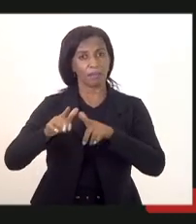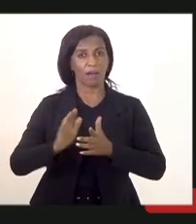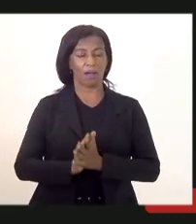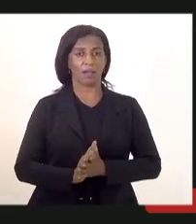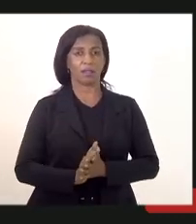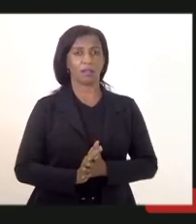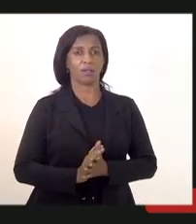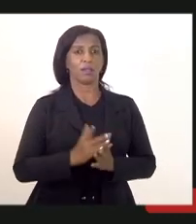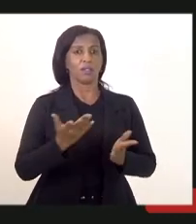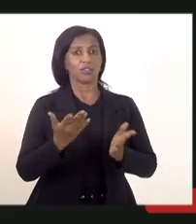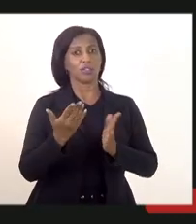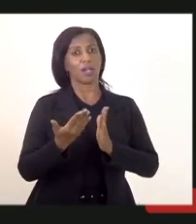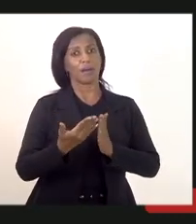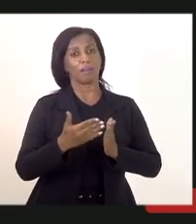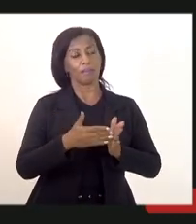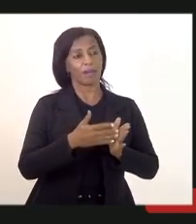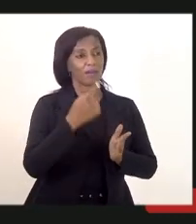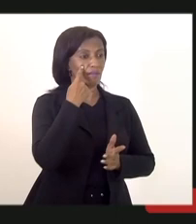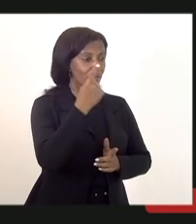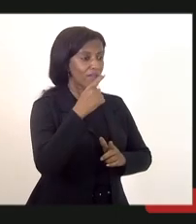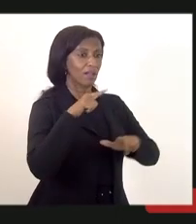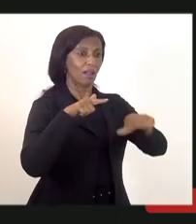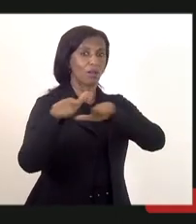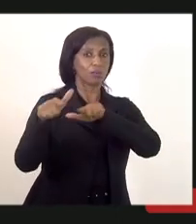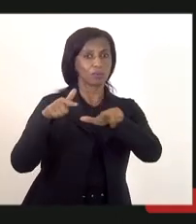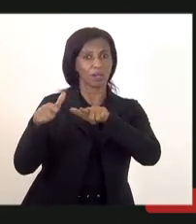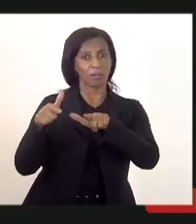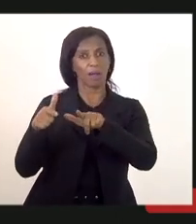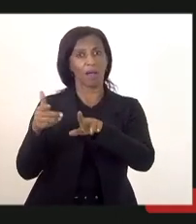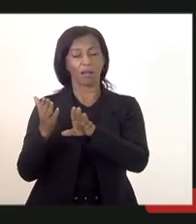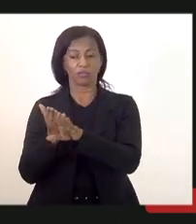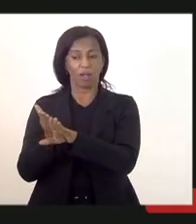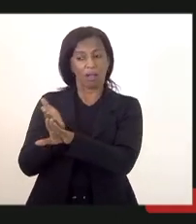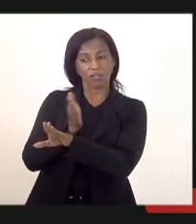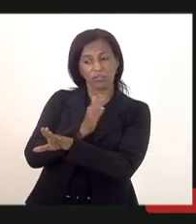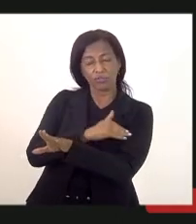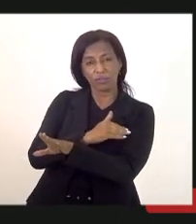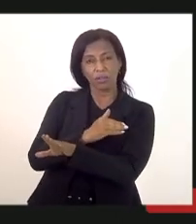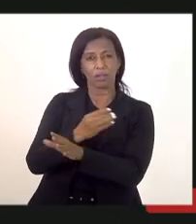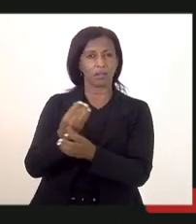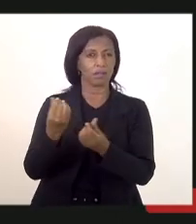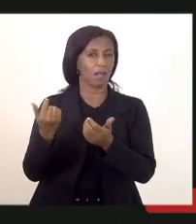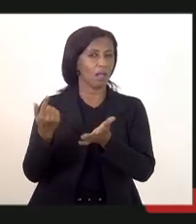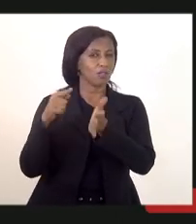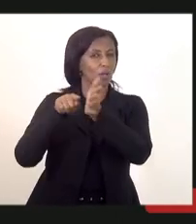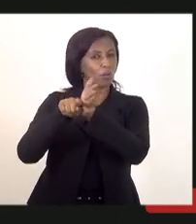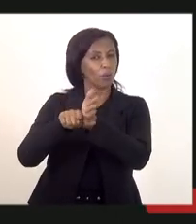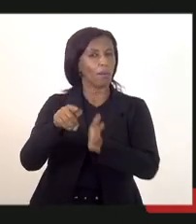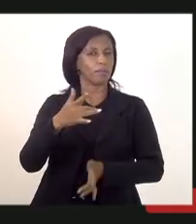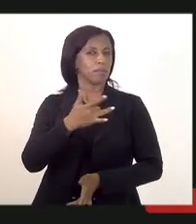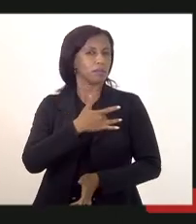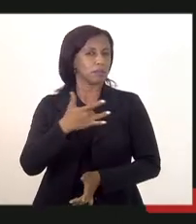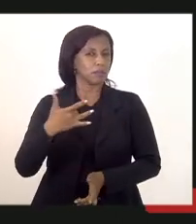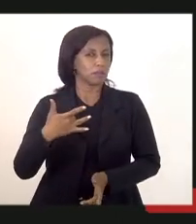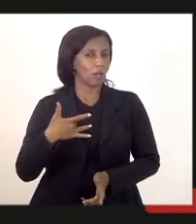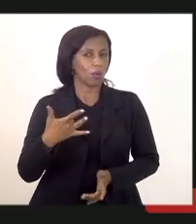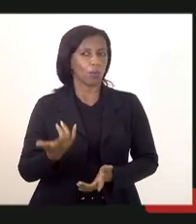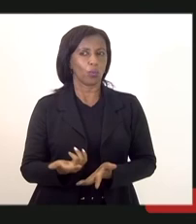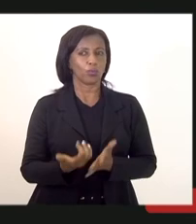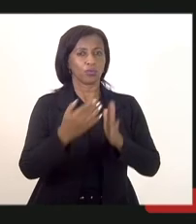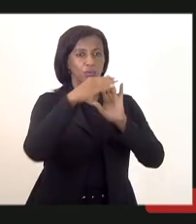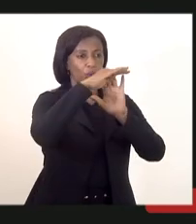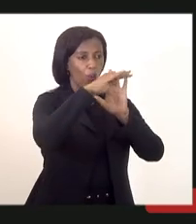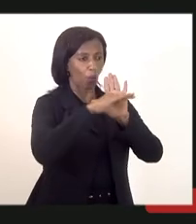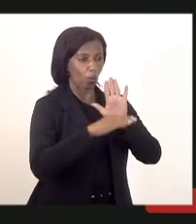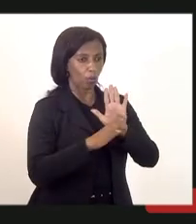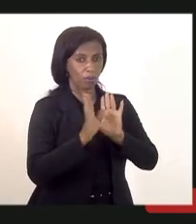para poder adiantar lá no trabalho já poder adiantar os exames de saúde se existe algum cronograma